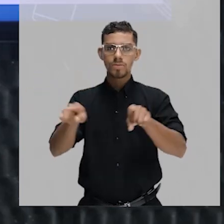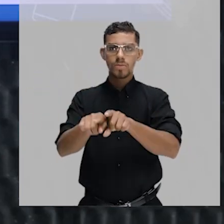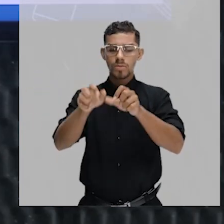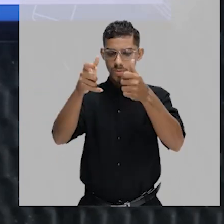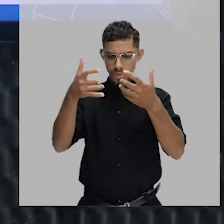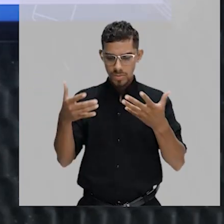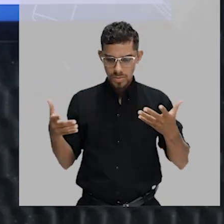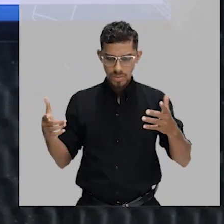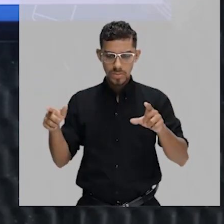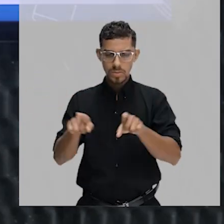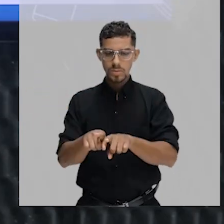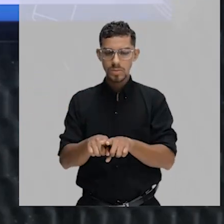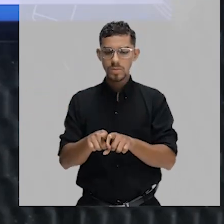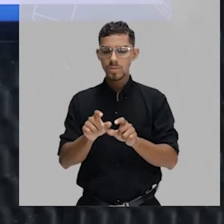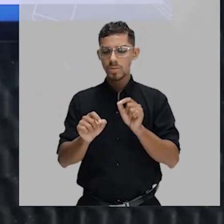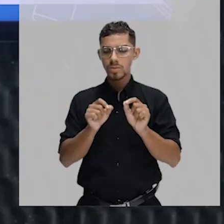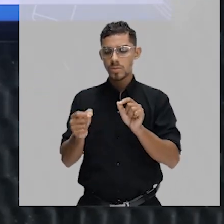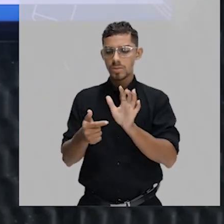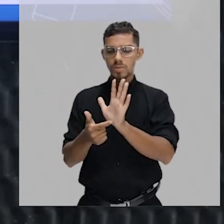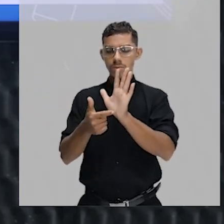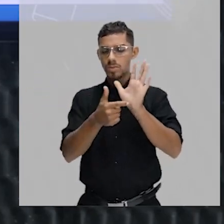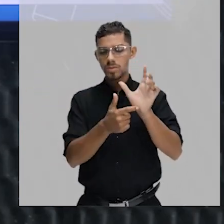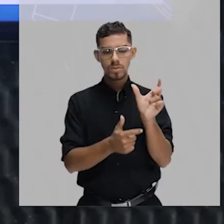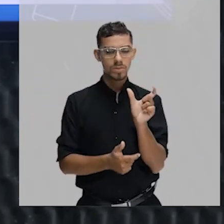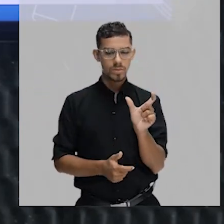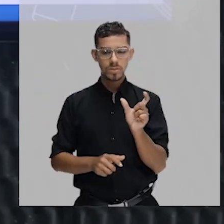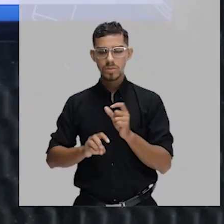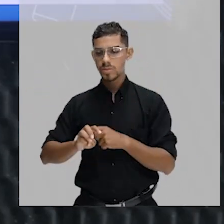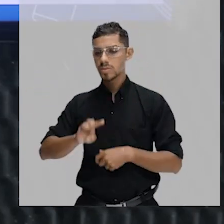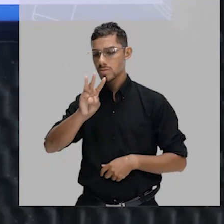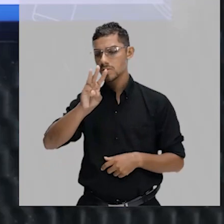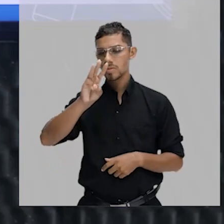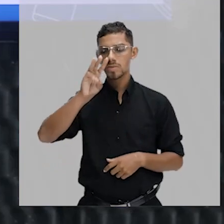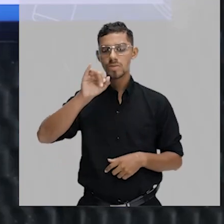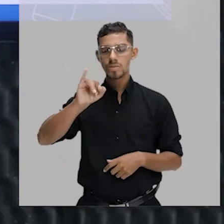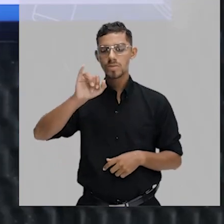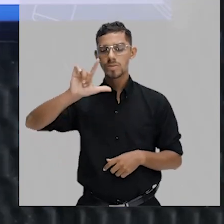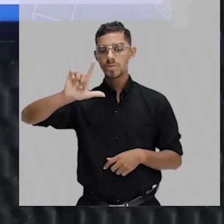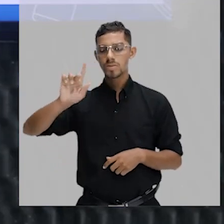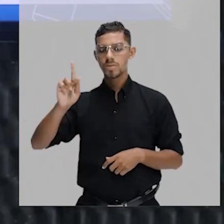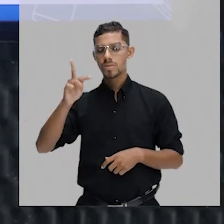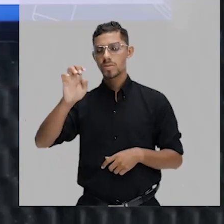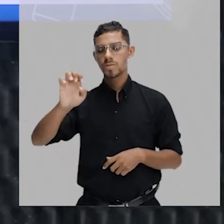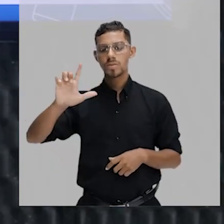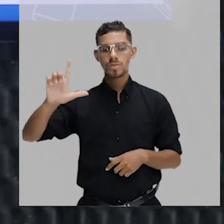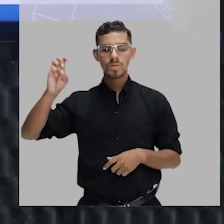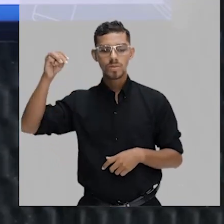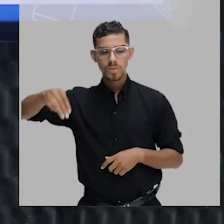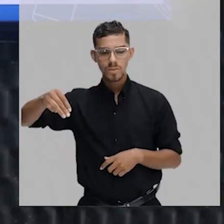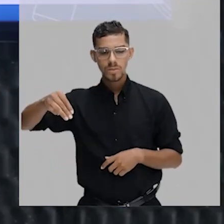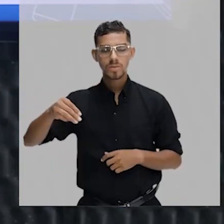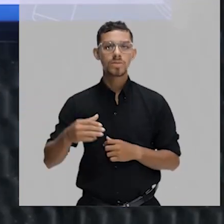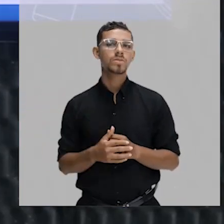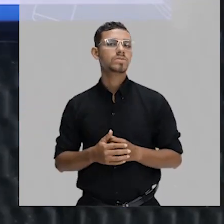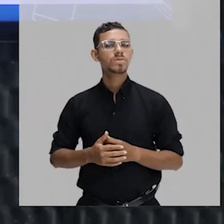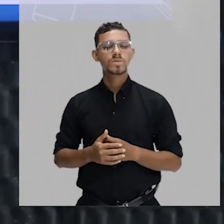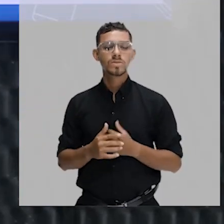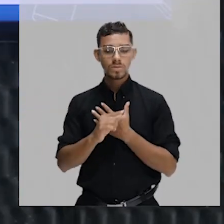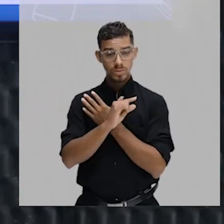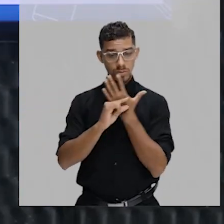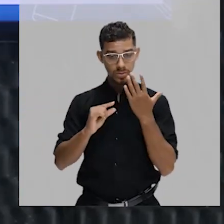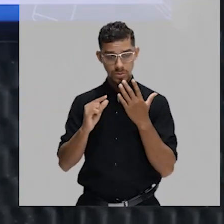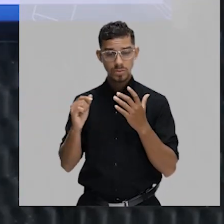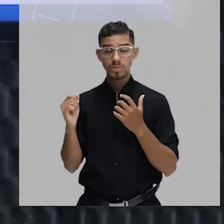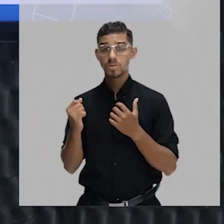carinha aqui que eu mencionei para vocês, o William, ele criou essa palavra gene. E aí logo esse